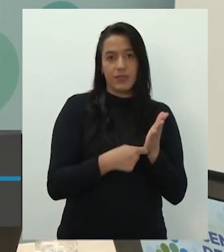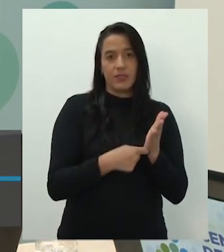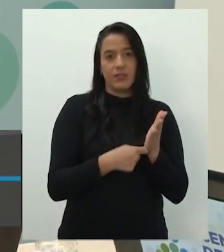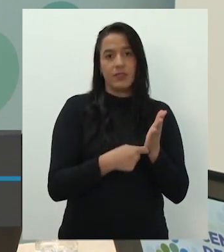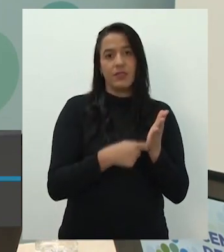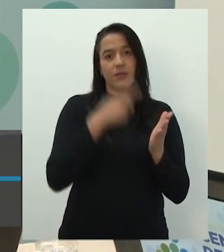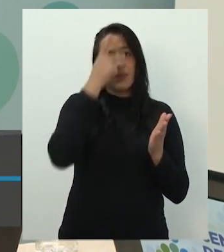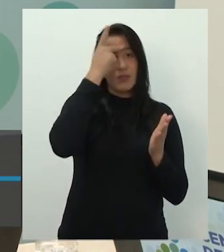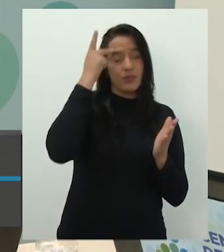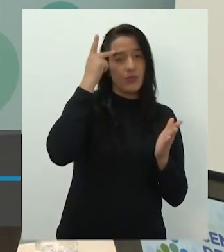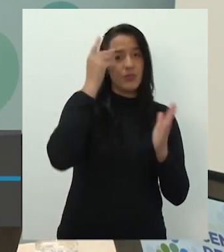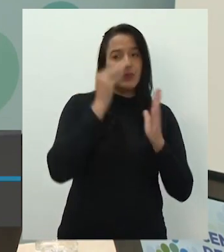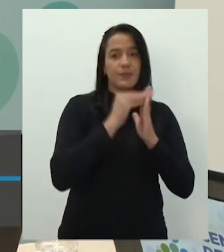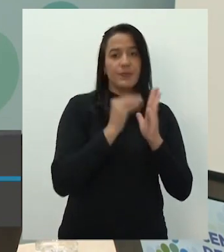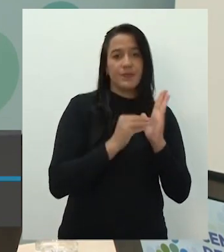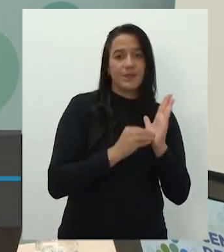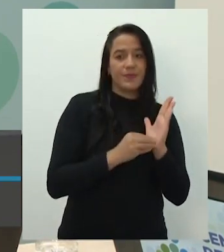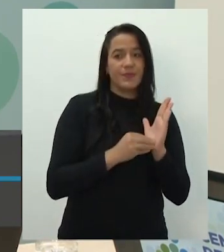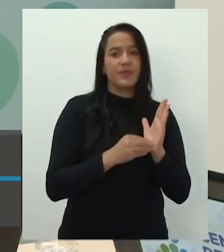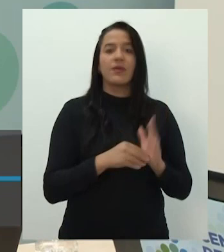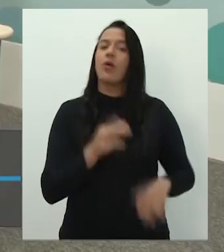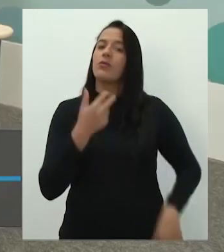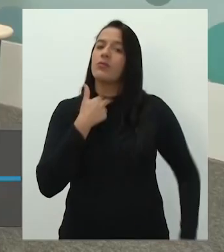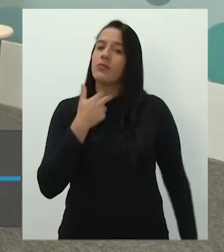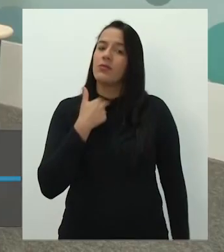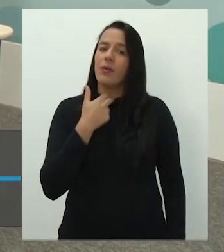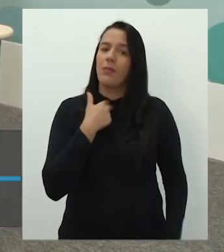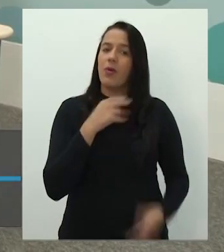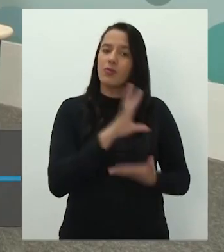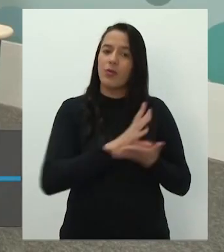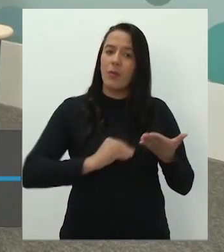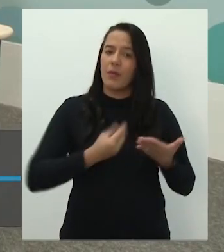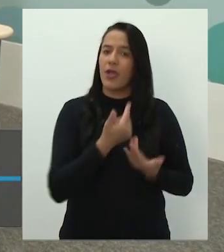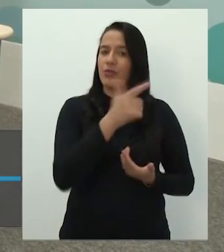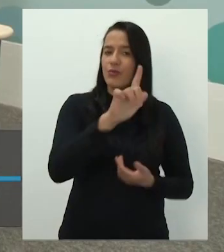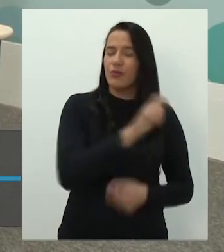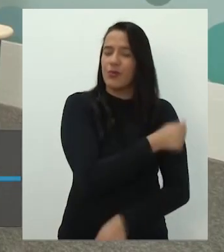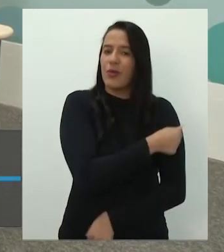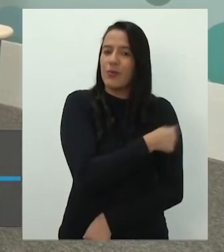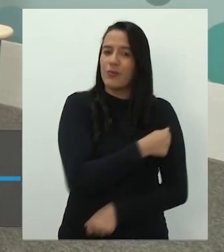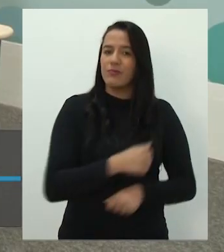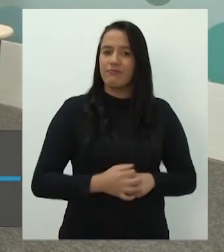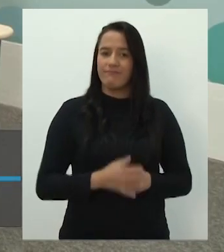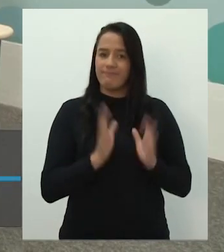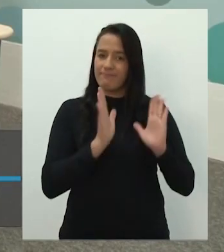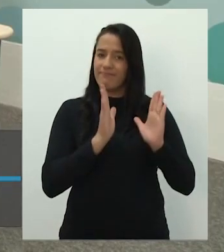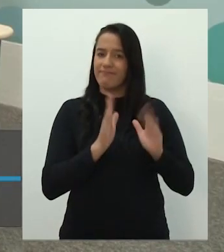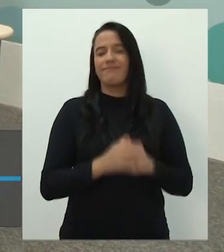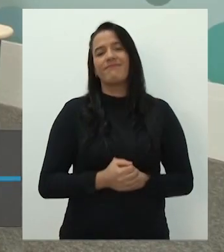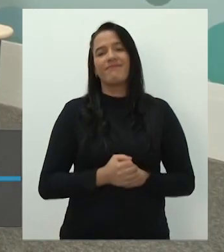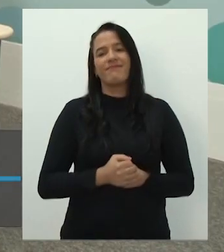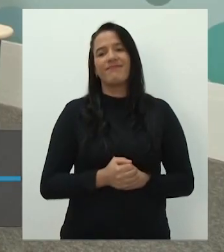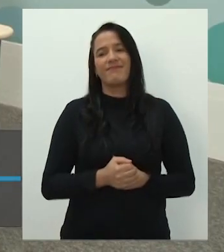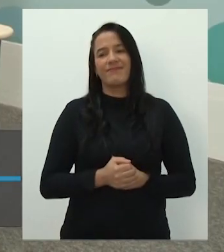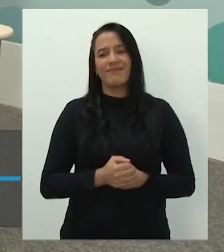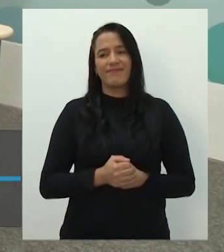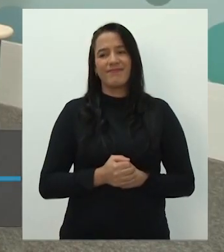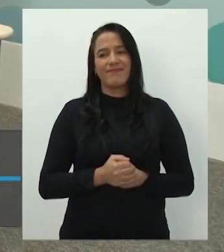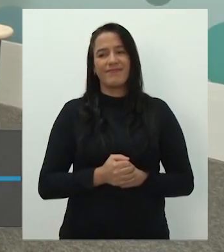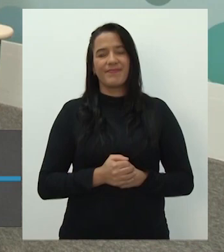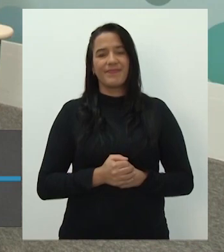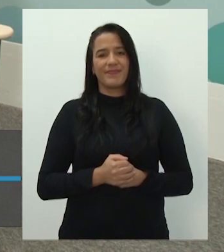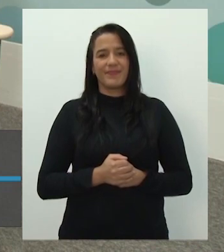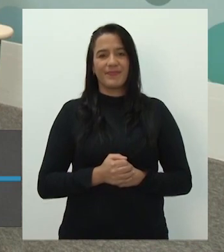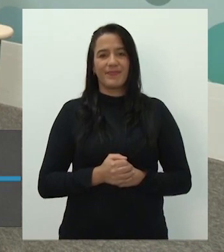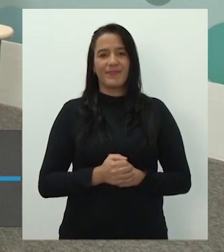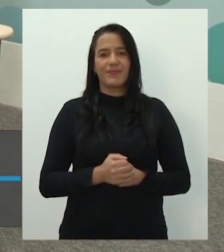novo, para anotar, pegou a mesa, fala do outro, não pode, amiguinho, ele pega a resposta da amiguinho, por favor, não faça isso. Estou no copicola aí. Então,